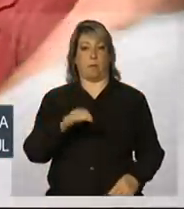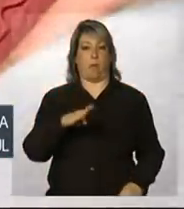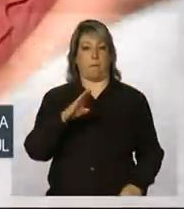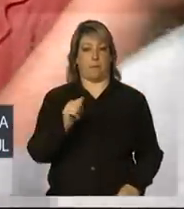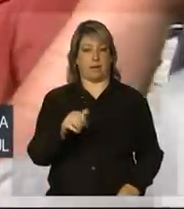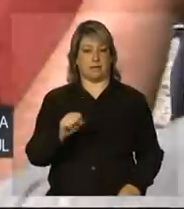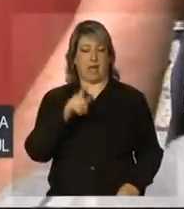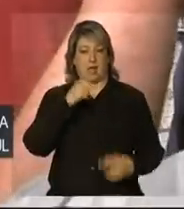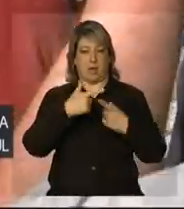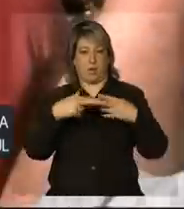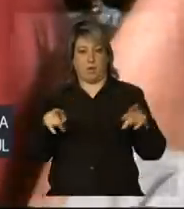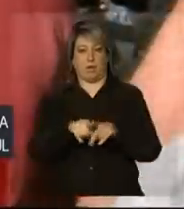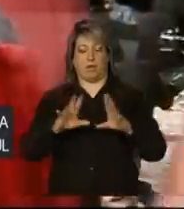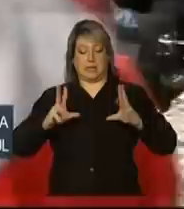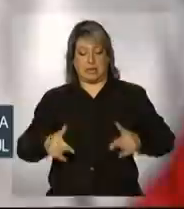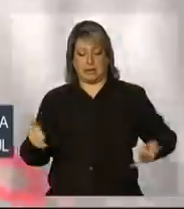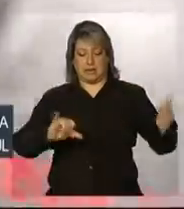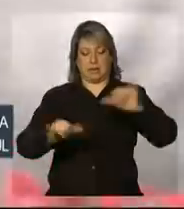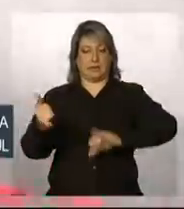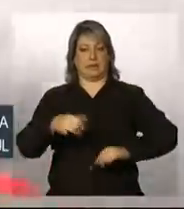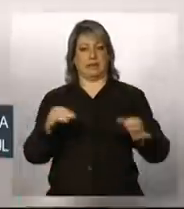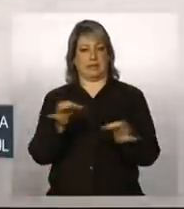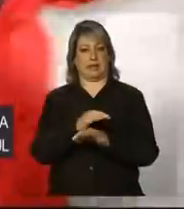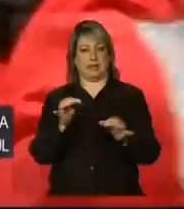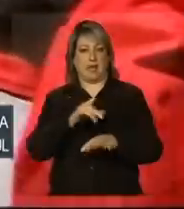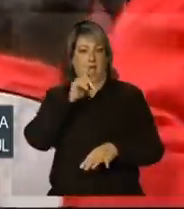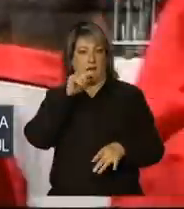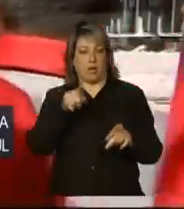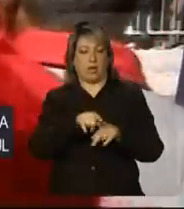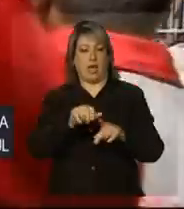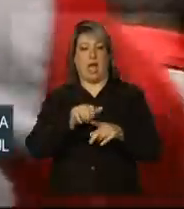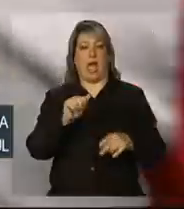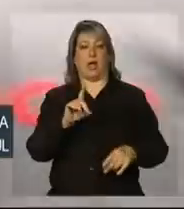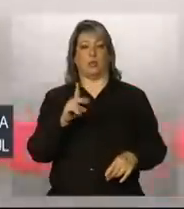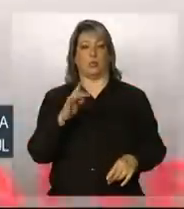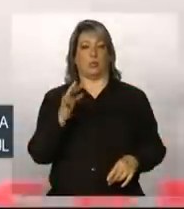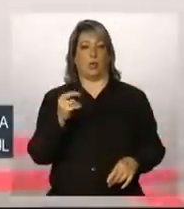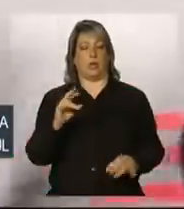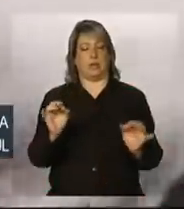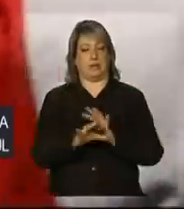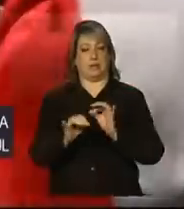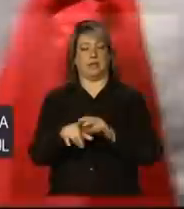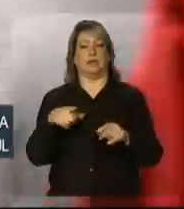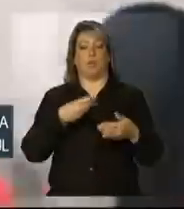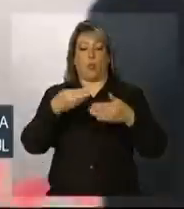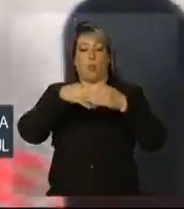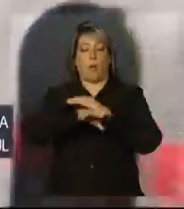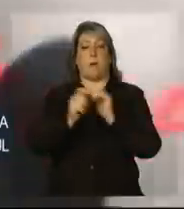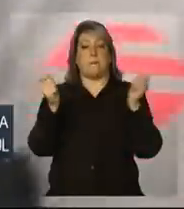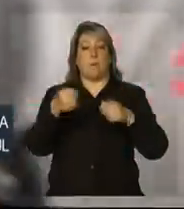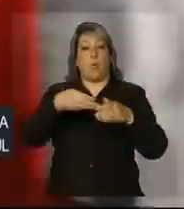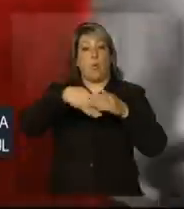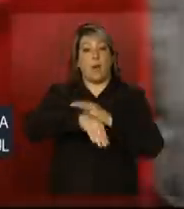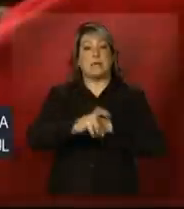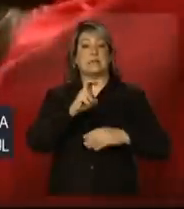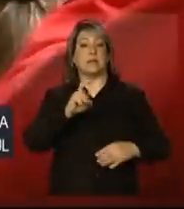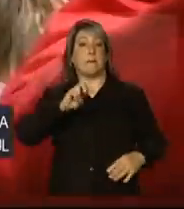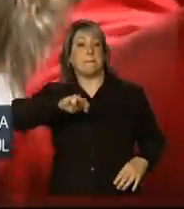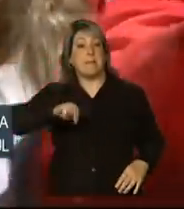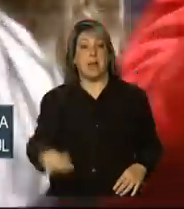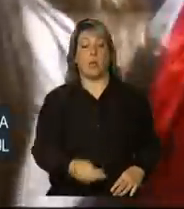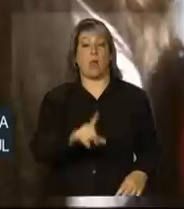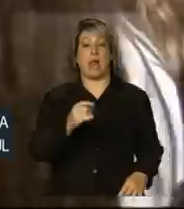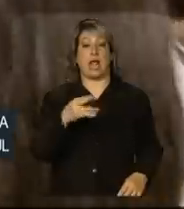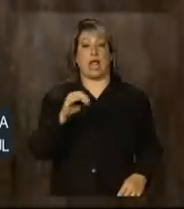bruta, estação de tratamento de água, adutora de água tratada e reservatório com capacidade para armazenar 5 milhões